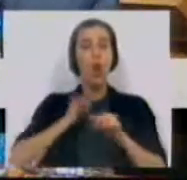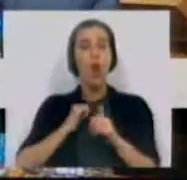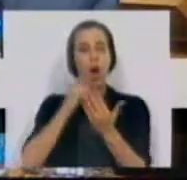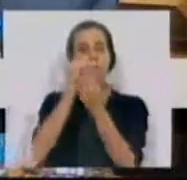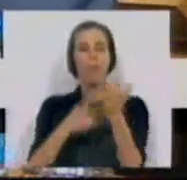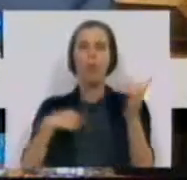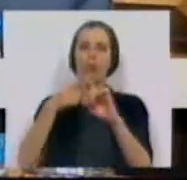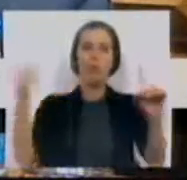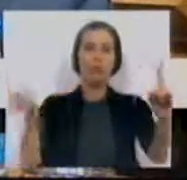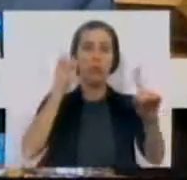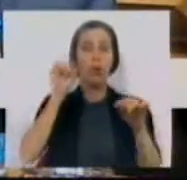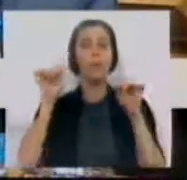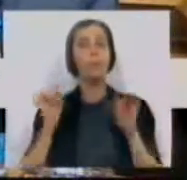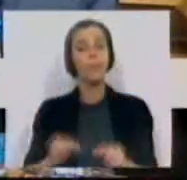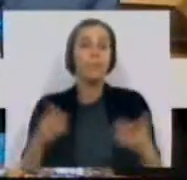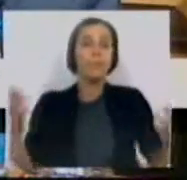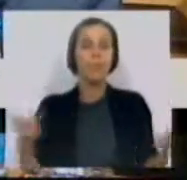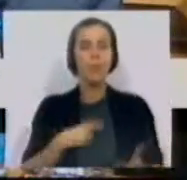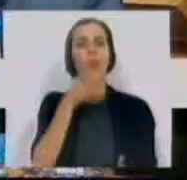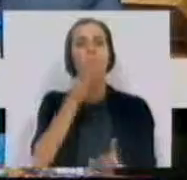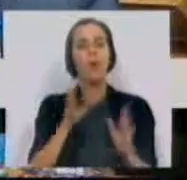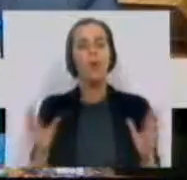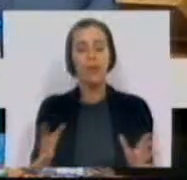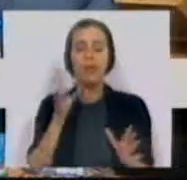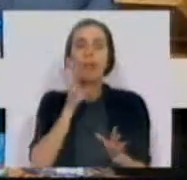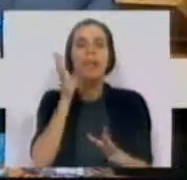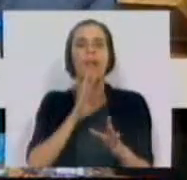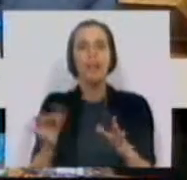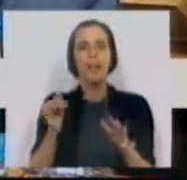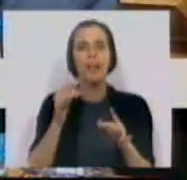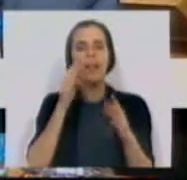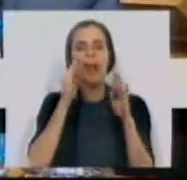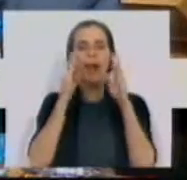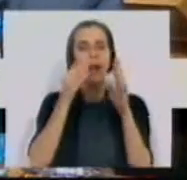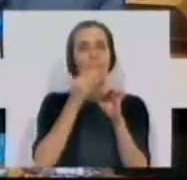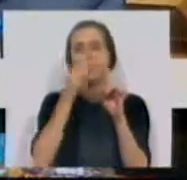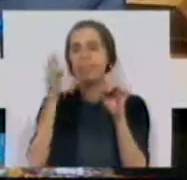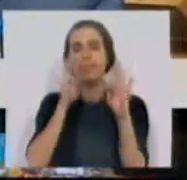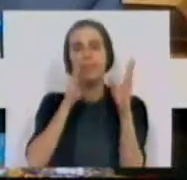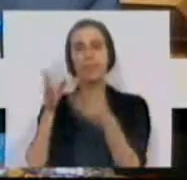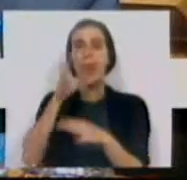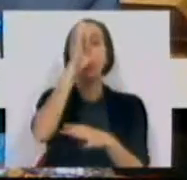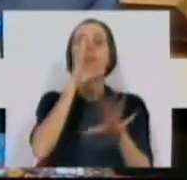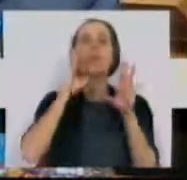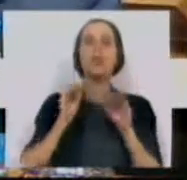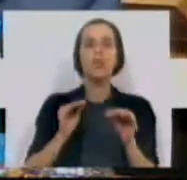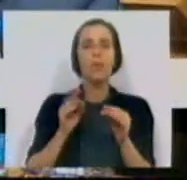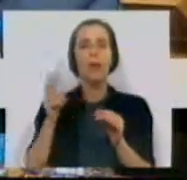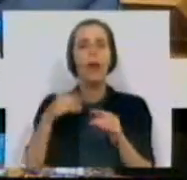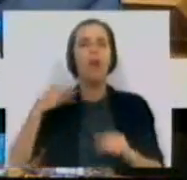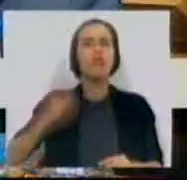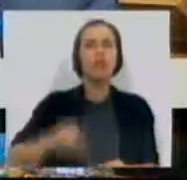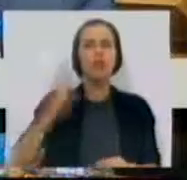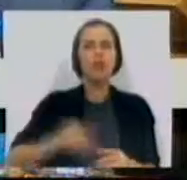guião. Face a isto que acabei de lhe dizer, e para tentar desviar as atenções, o Ministro da Educação desdobra-se